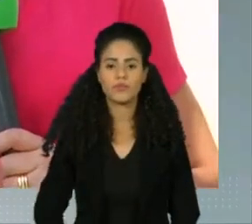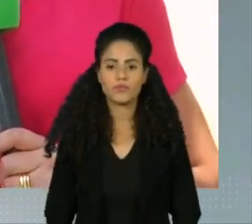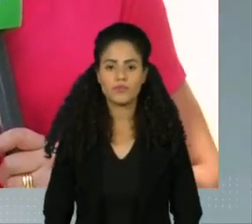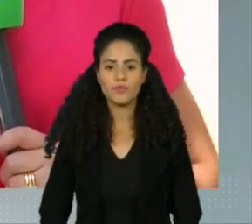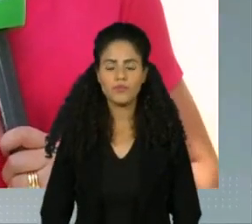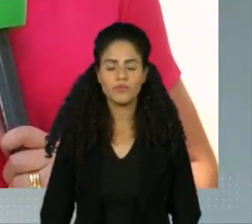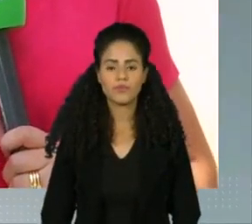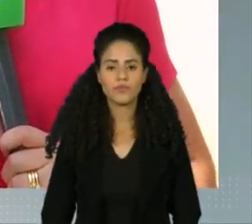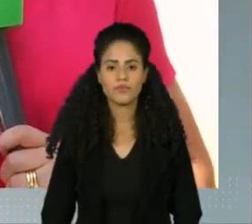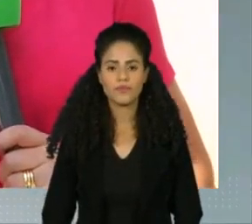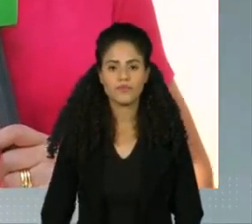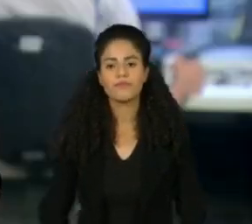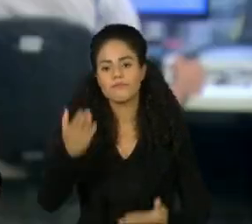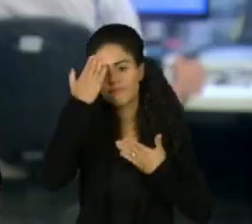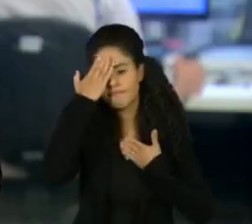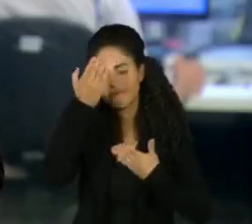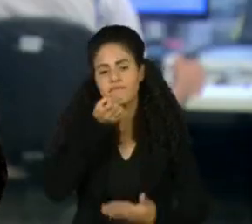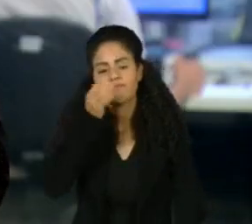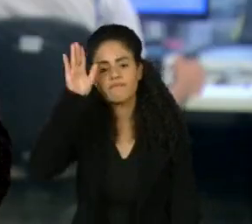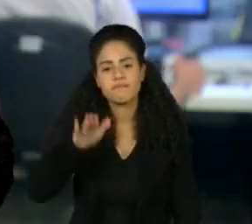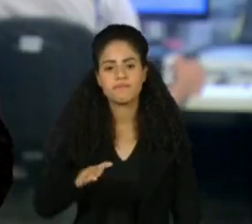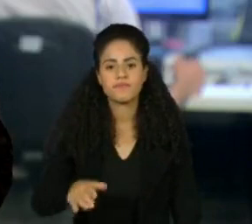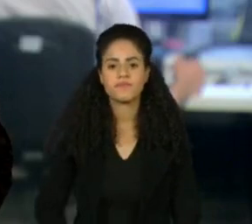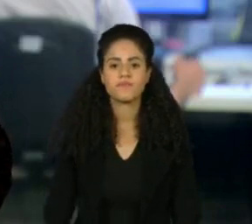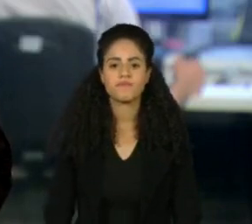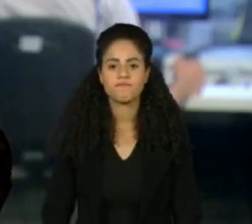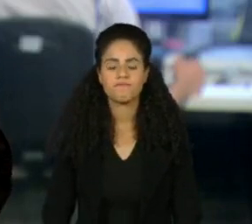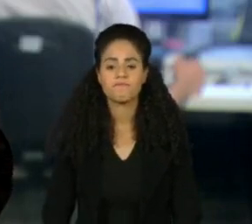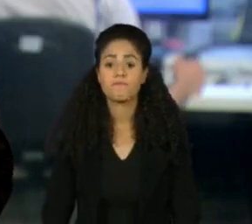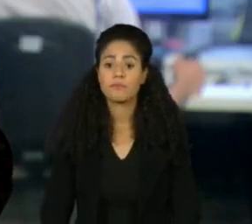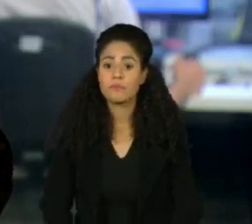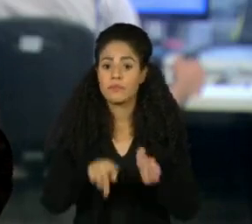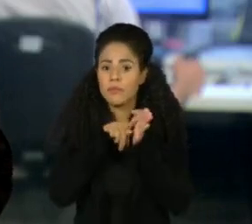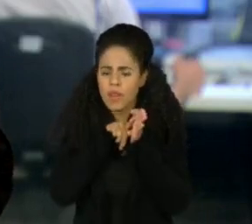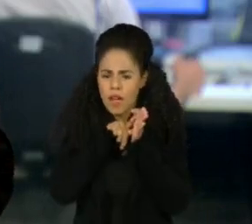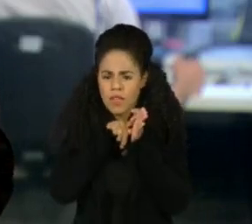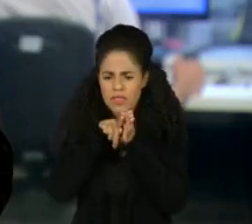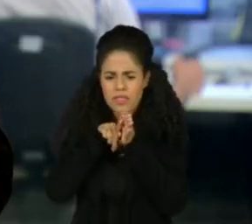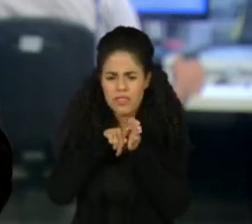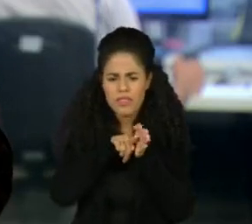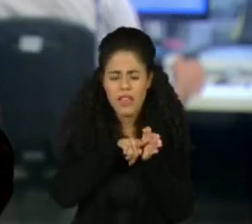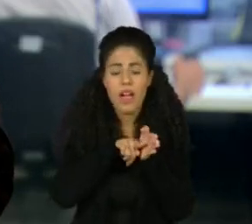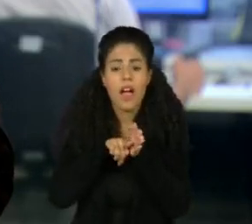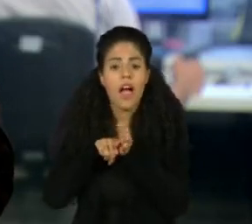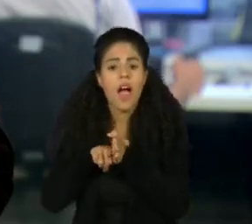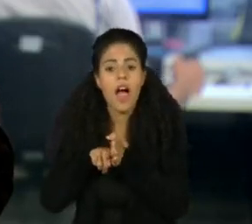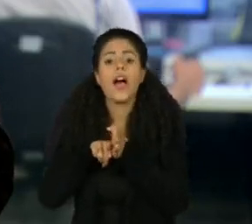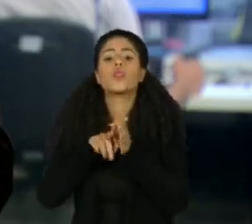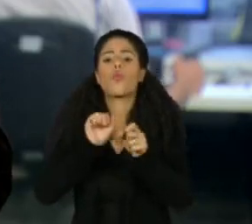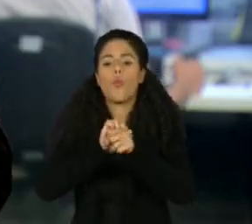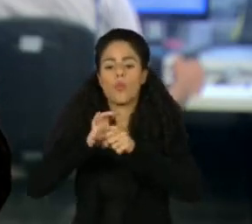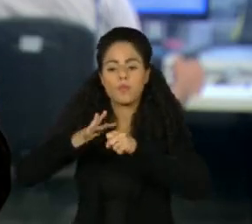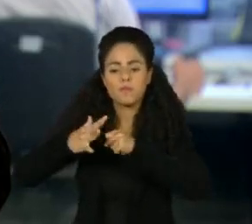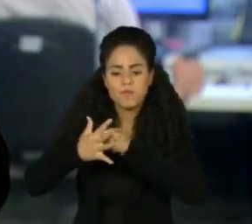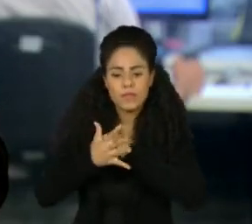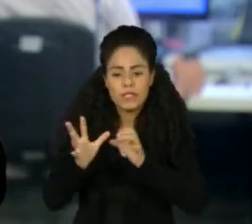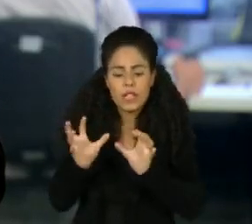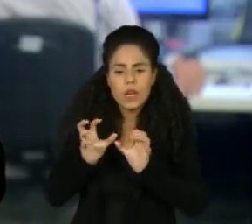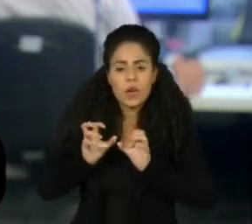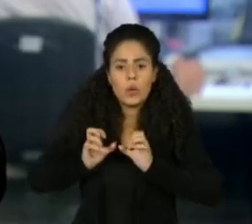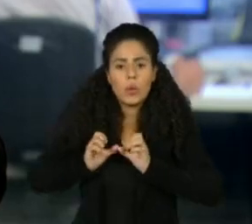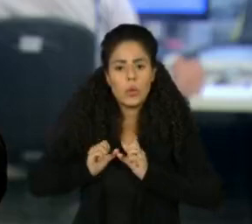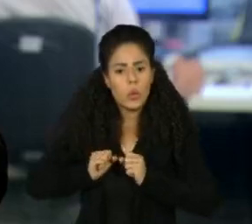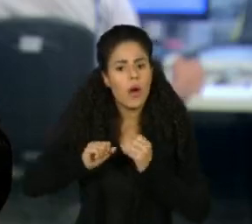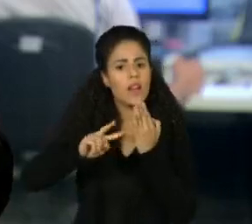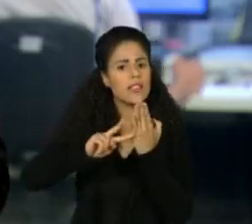Obrigada, Vanessa. Boa tarde. Novo estudo internacional aponta que pacientes da Covid-19 podem ter maior risco de